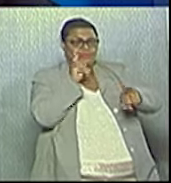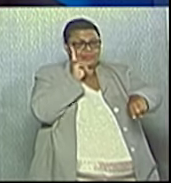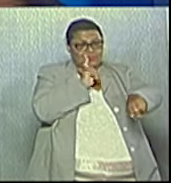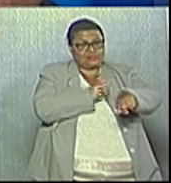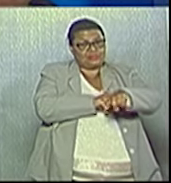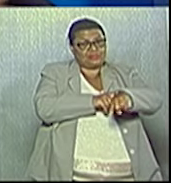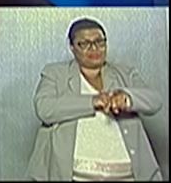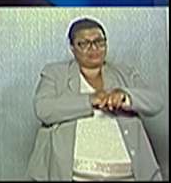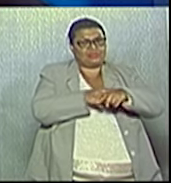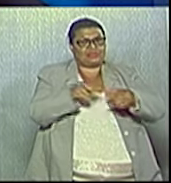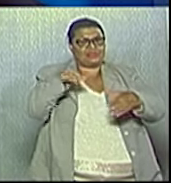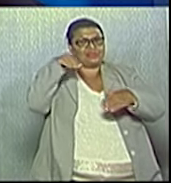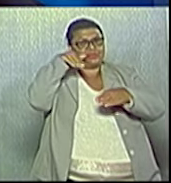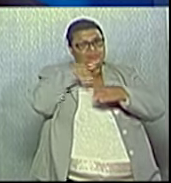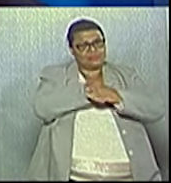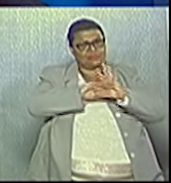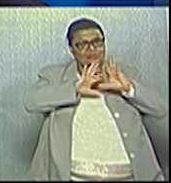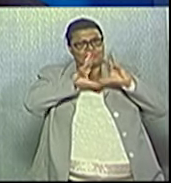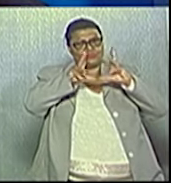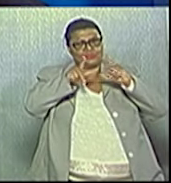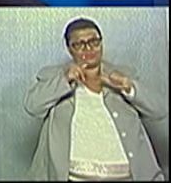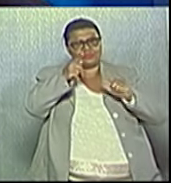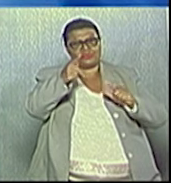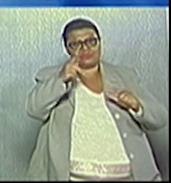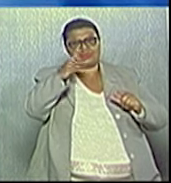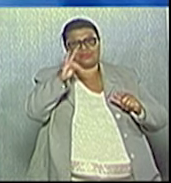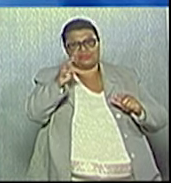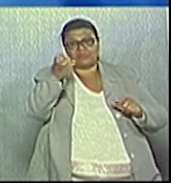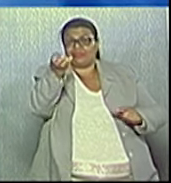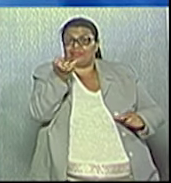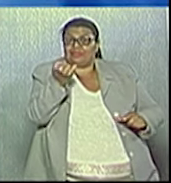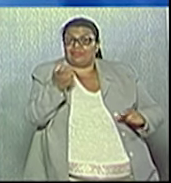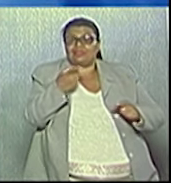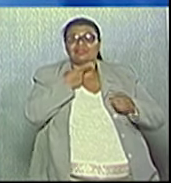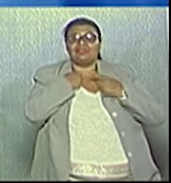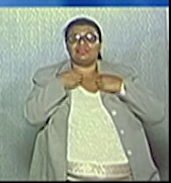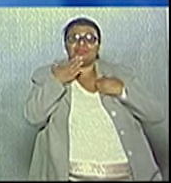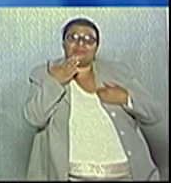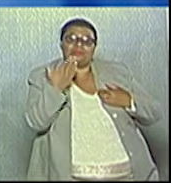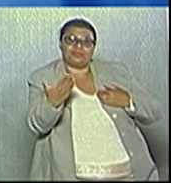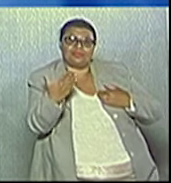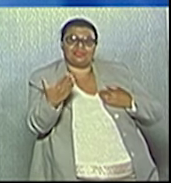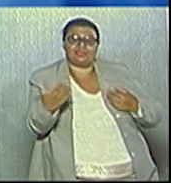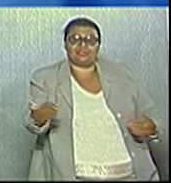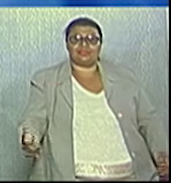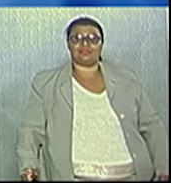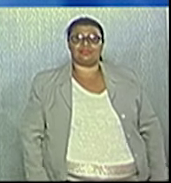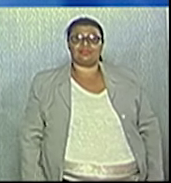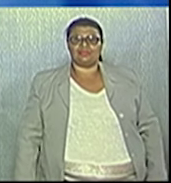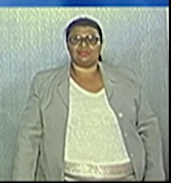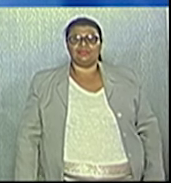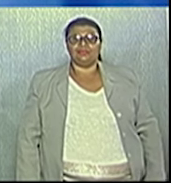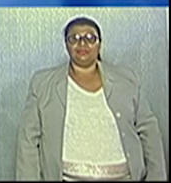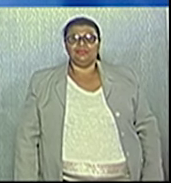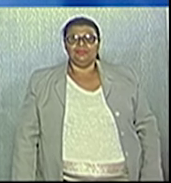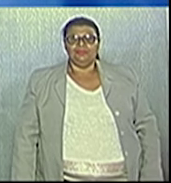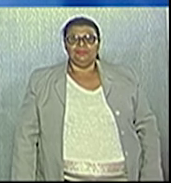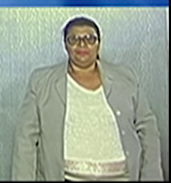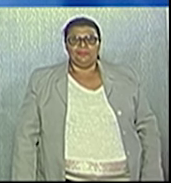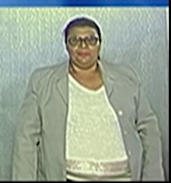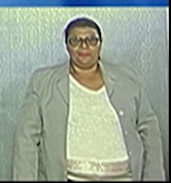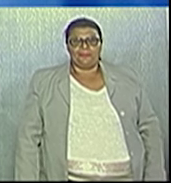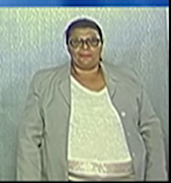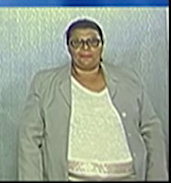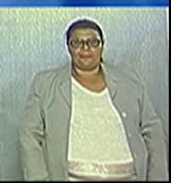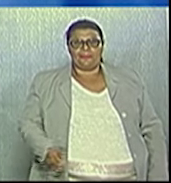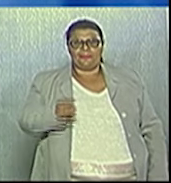votando em tudo que o Hamilton do PT queria. Tempo esgotado, candidato. Muito obrigado. Seguimos com o nosso debate. Agora quem faz pergunta é o candidato